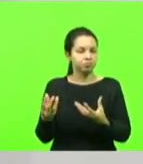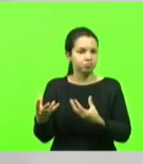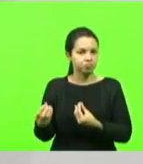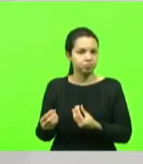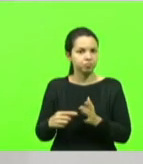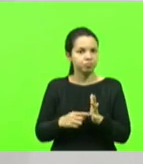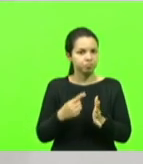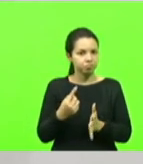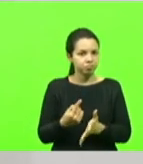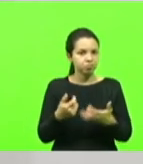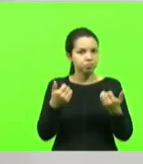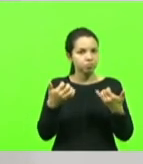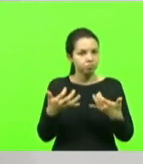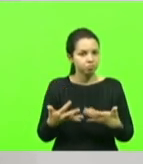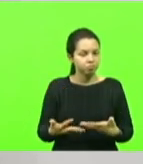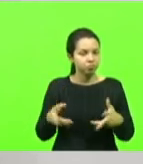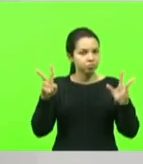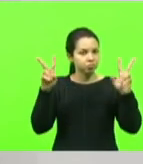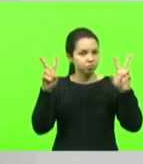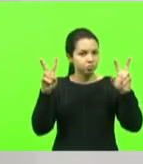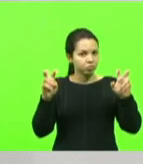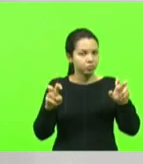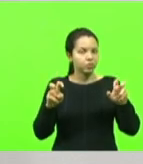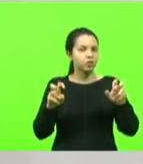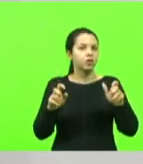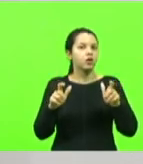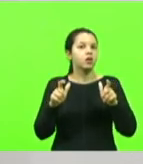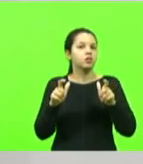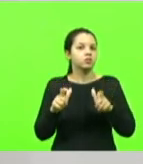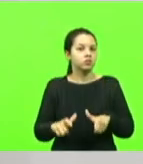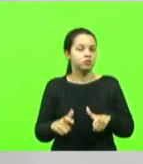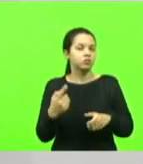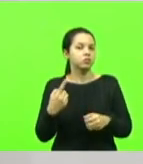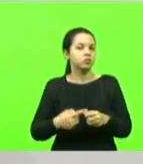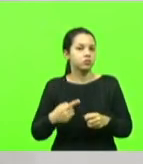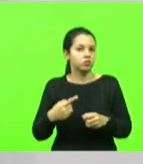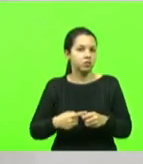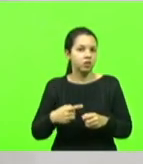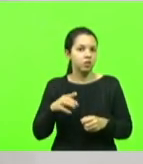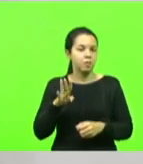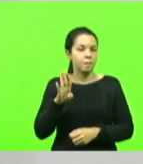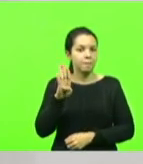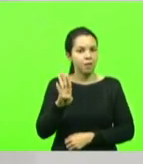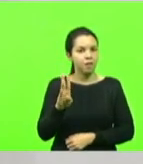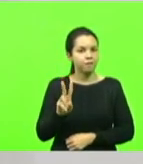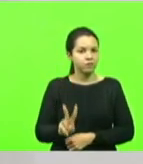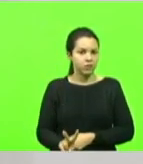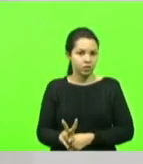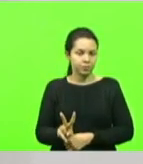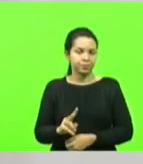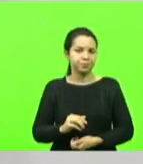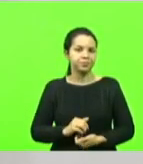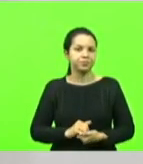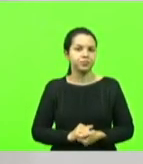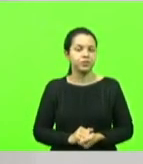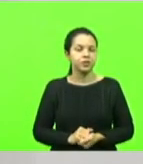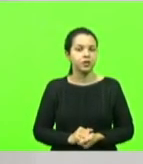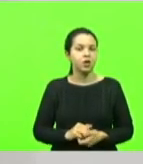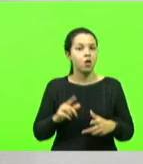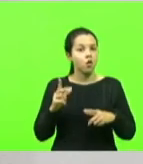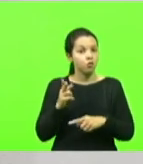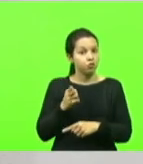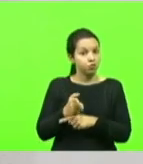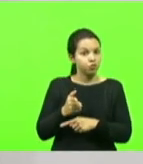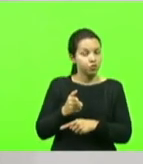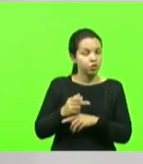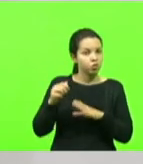sobre Barra Velha, sobre o vídeo que o prefeito Douglas, nosso amigo, fez ontem à noite.